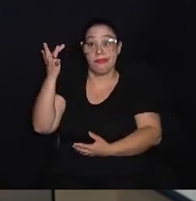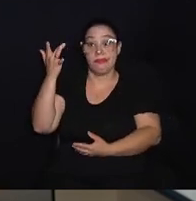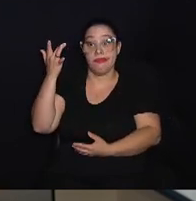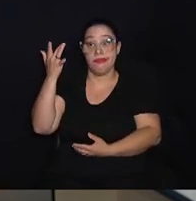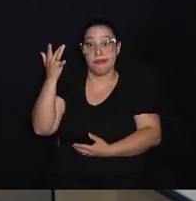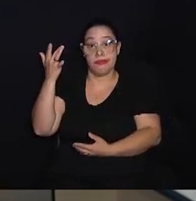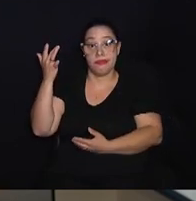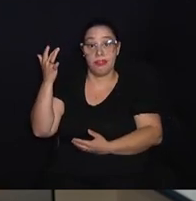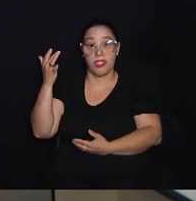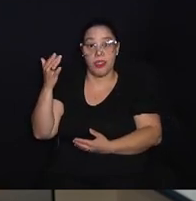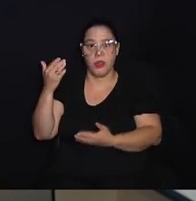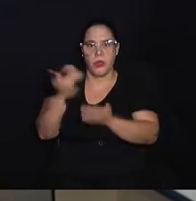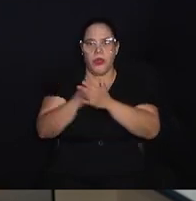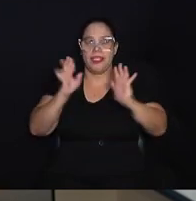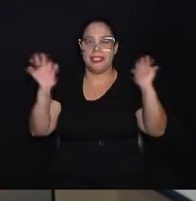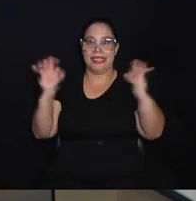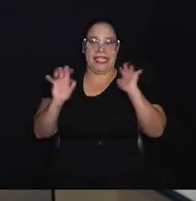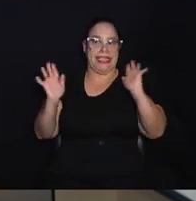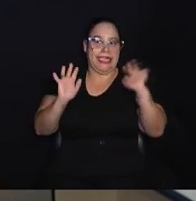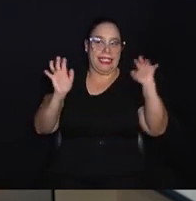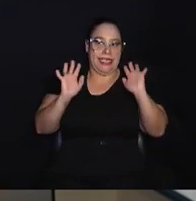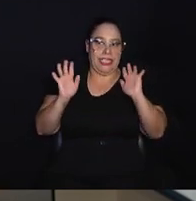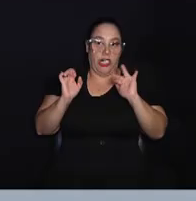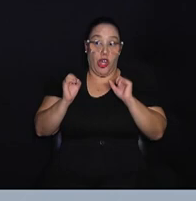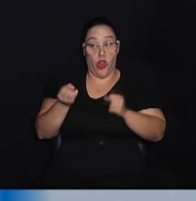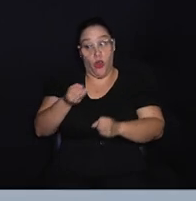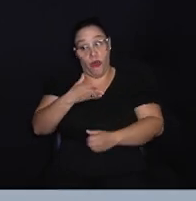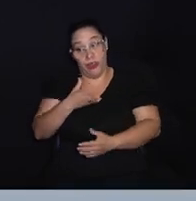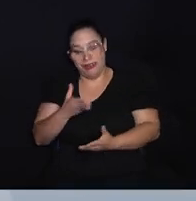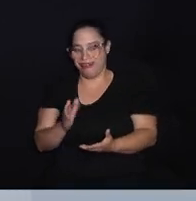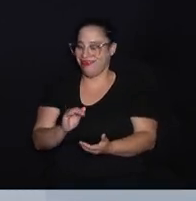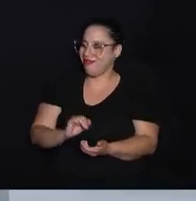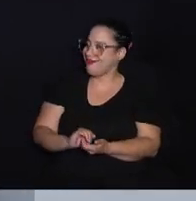ser pega desprevenida, não vai ser uma coisa inédita para ela.